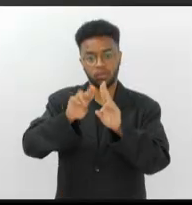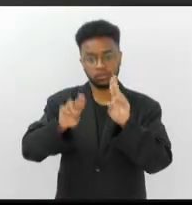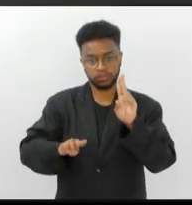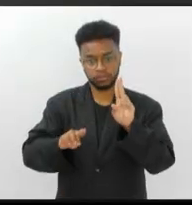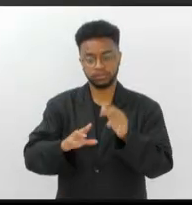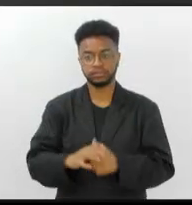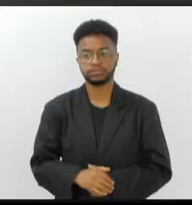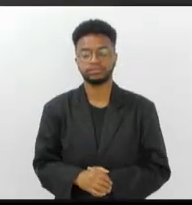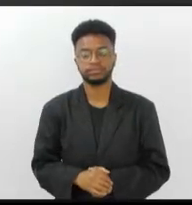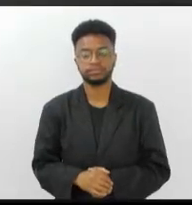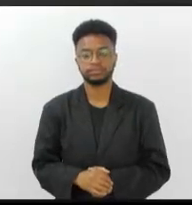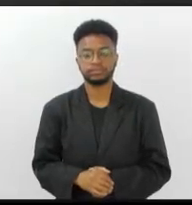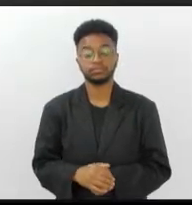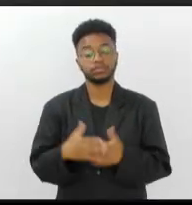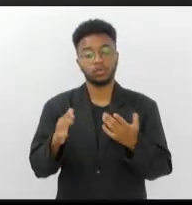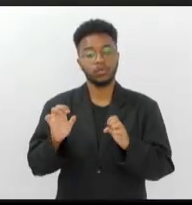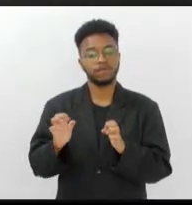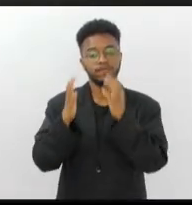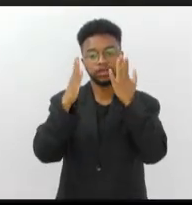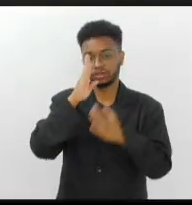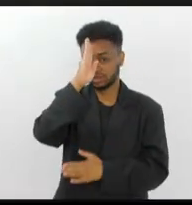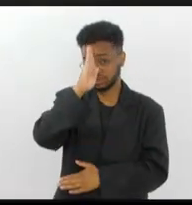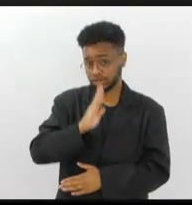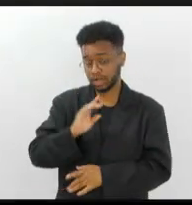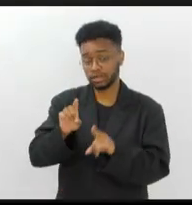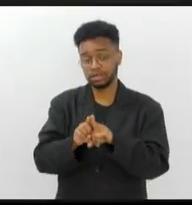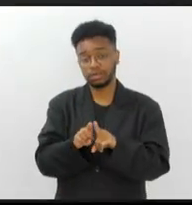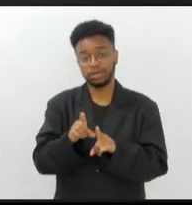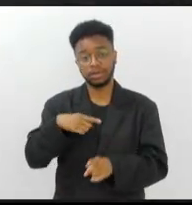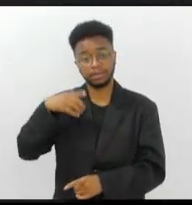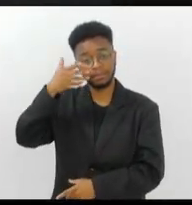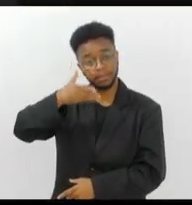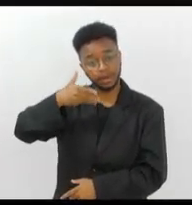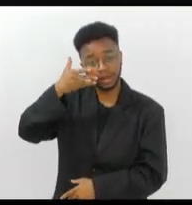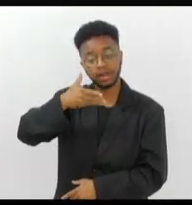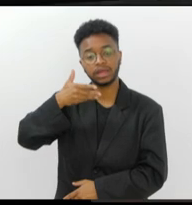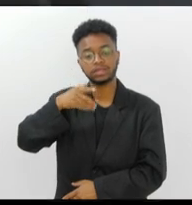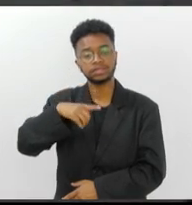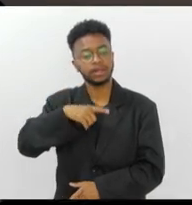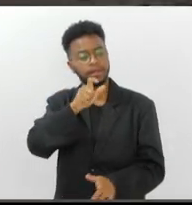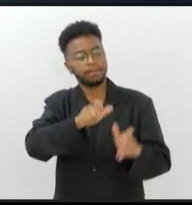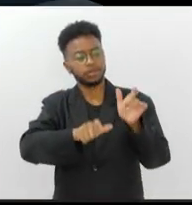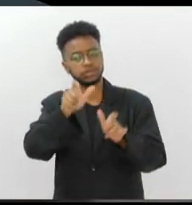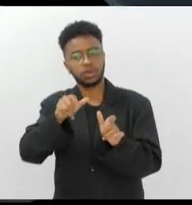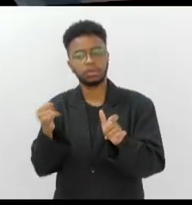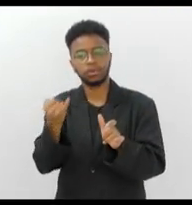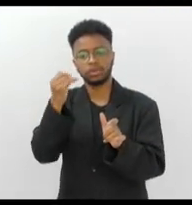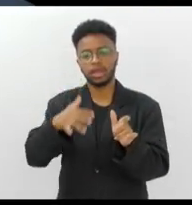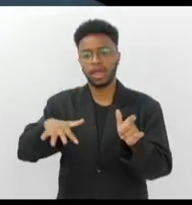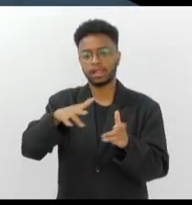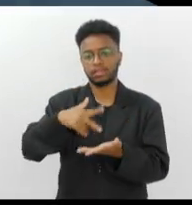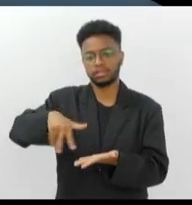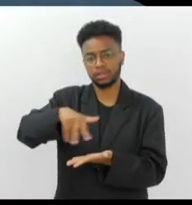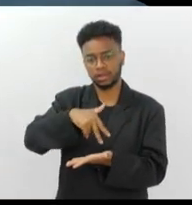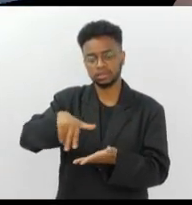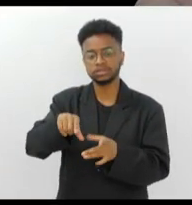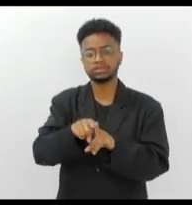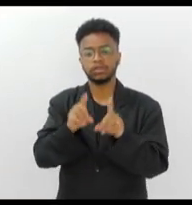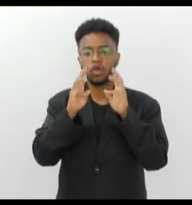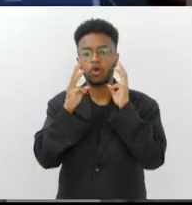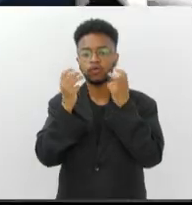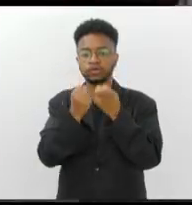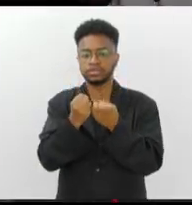O evento é gratuito e promove palestras com nomes relevantes na dança em todo o mundo e oficinas